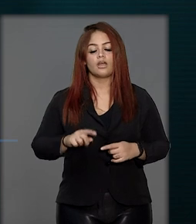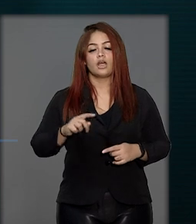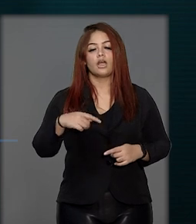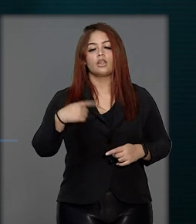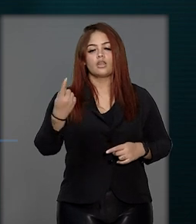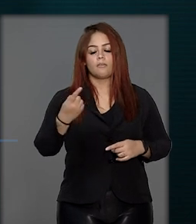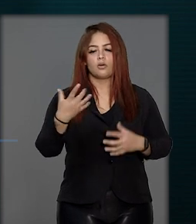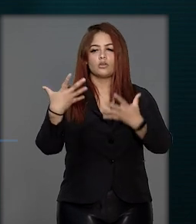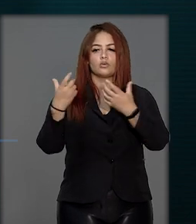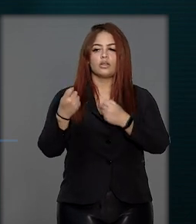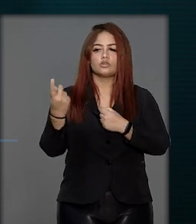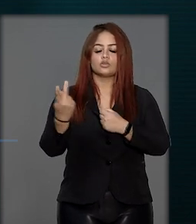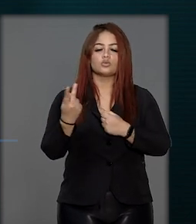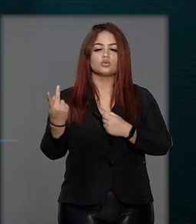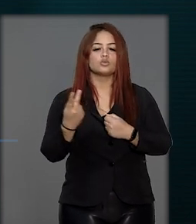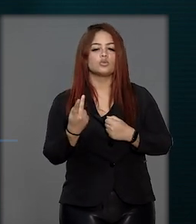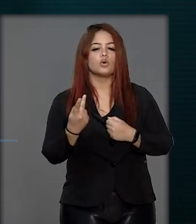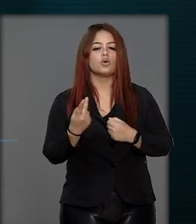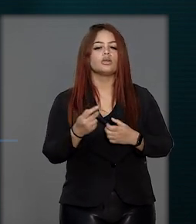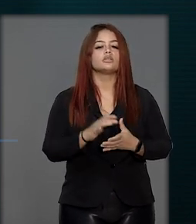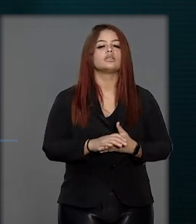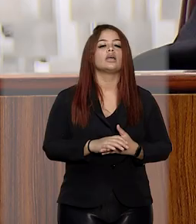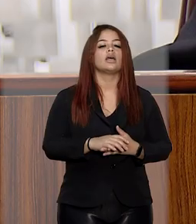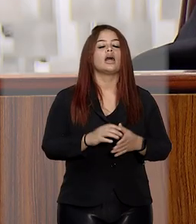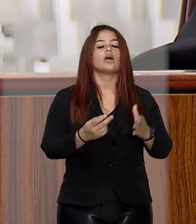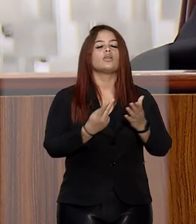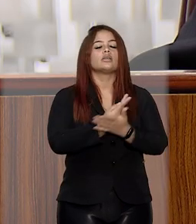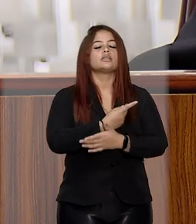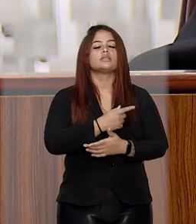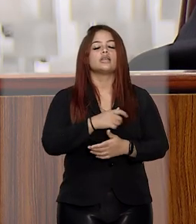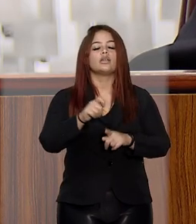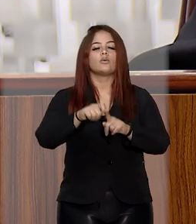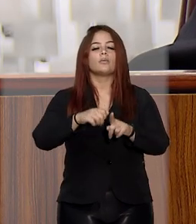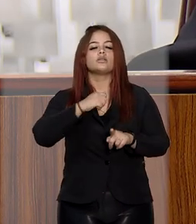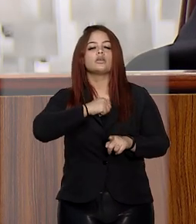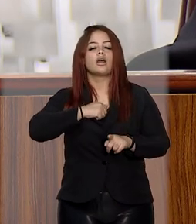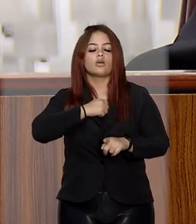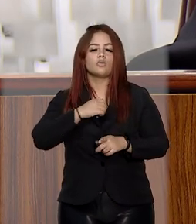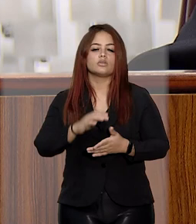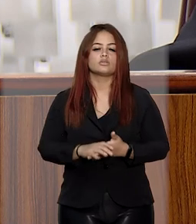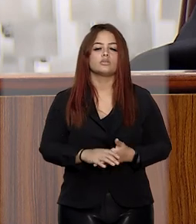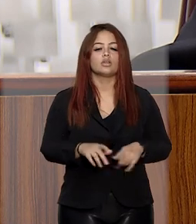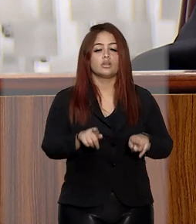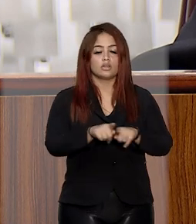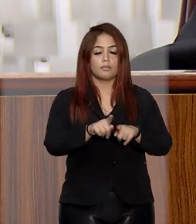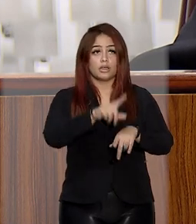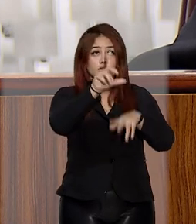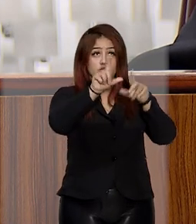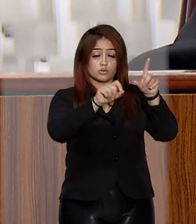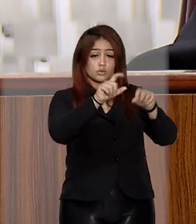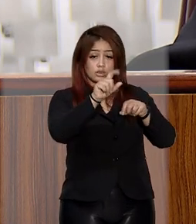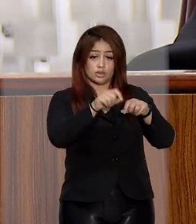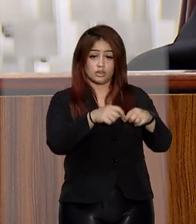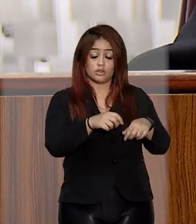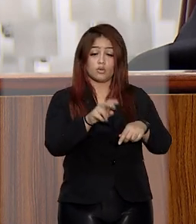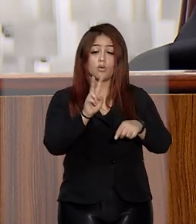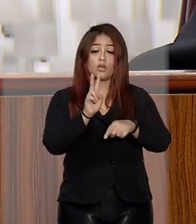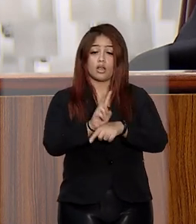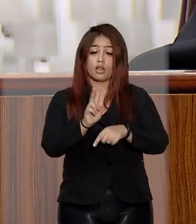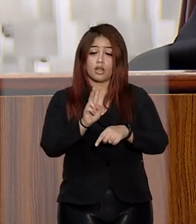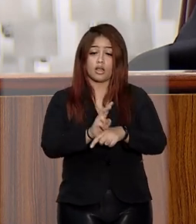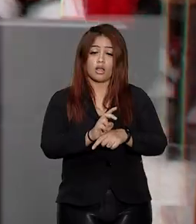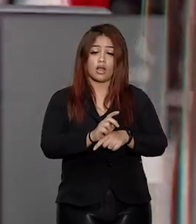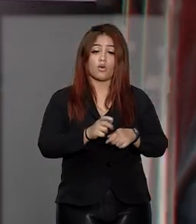ministros nos novos cargos acontecerá em agosto. Na mesma sessão, foram escolhidos para o cargo de Corregedor do Conselho